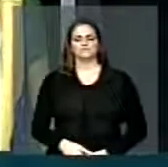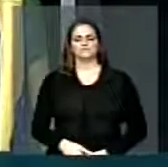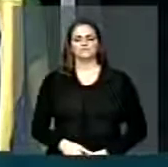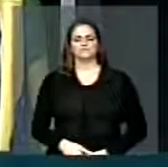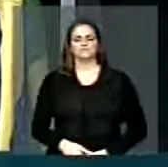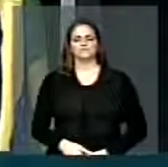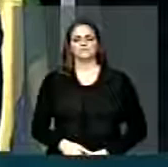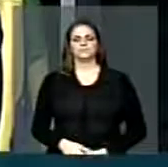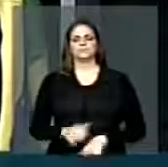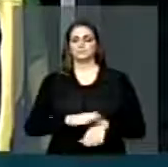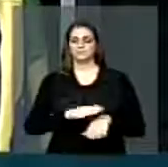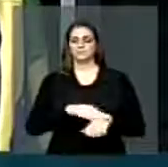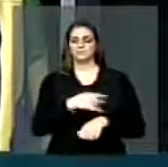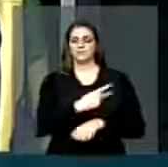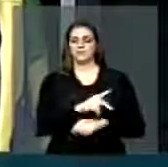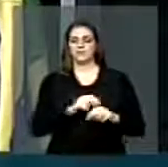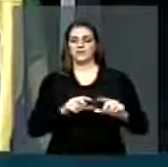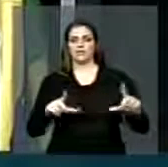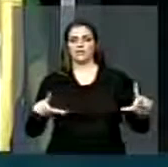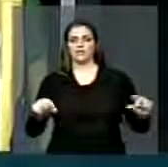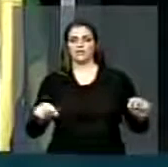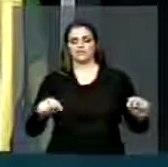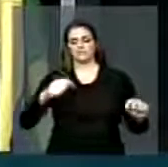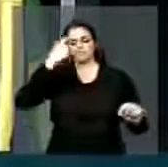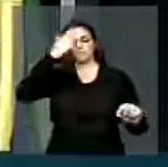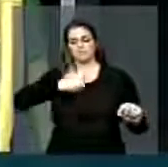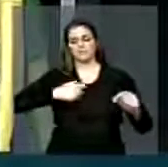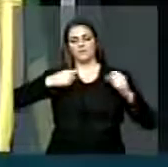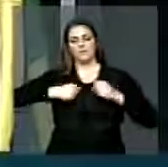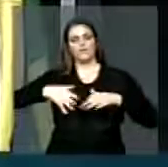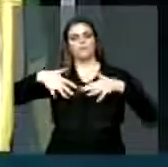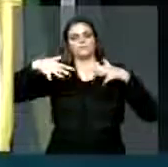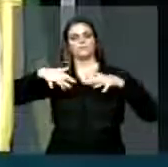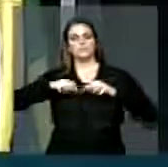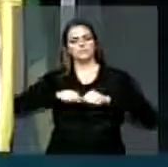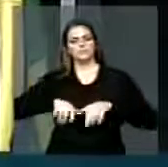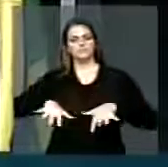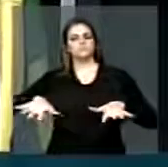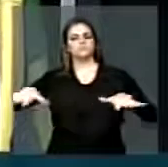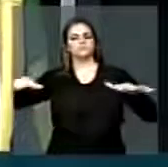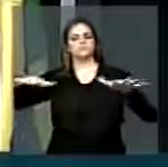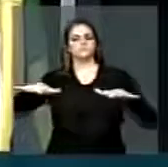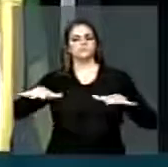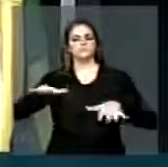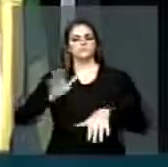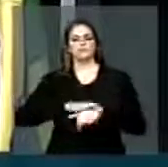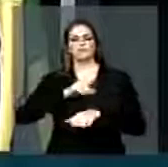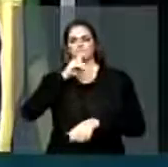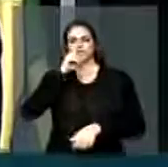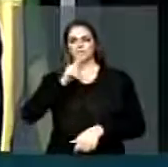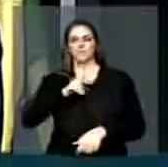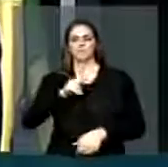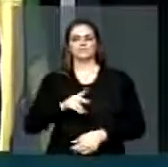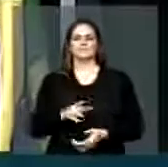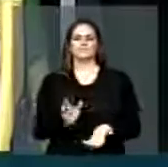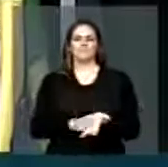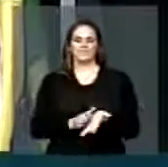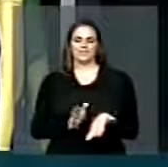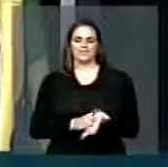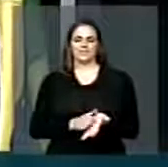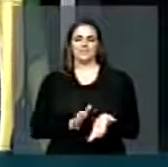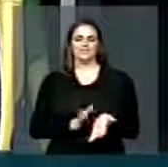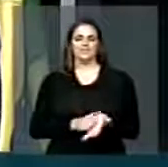era Ser uma luz que ilumina, aquece e vivifica, possa espalhar e tornar-se cada vez mais forte entre nós. Parabéns